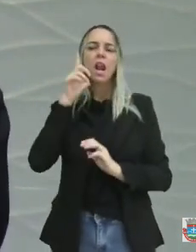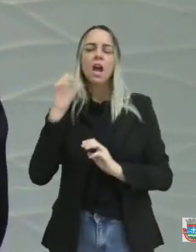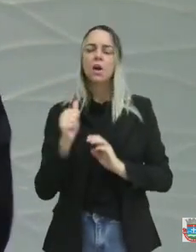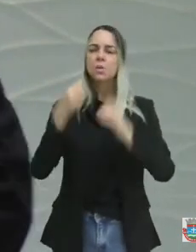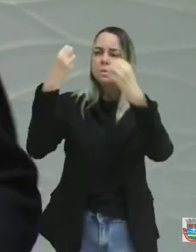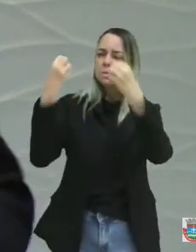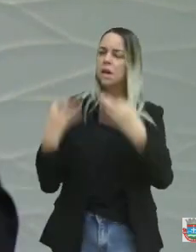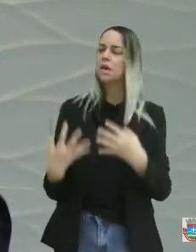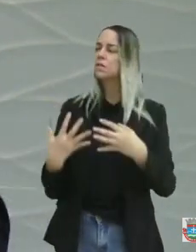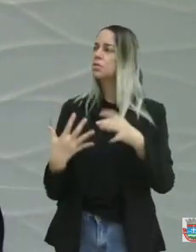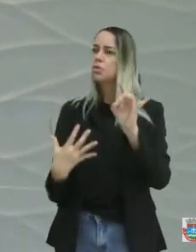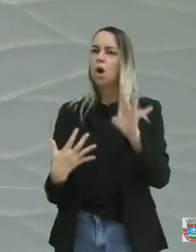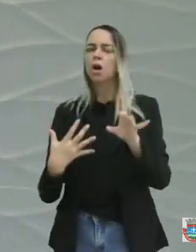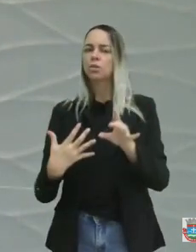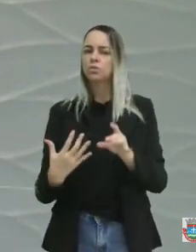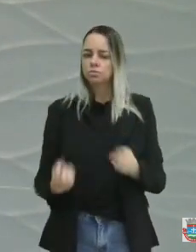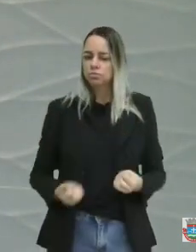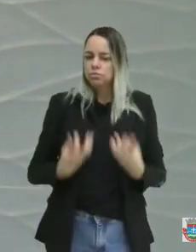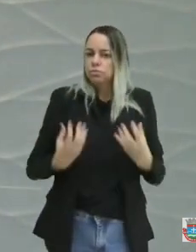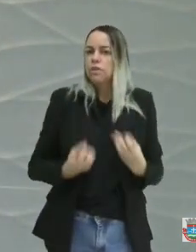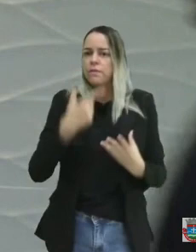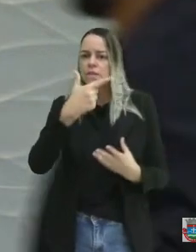que só se gastou 85%